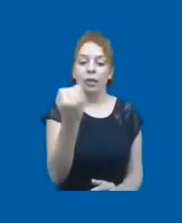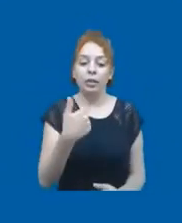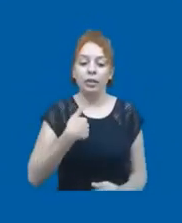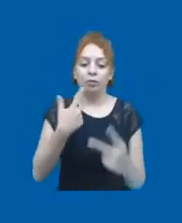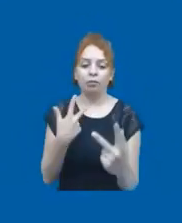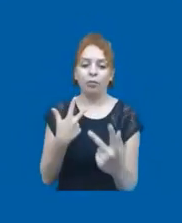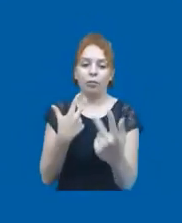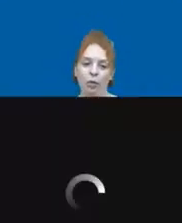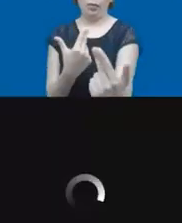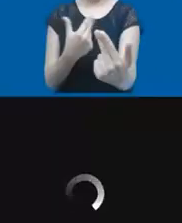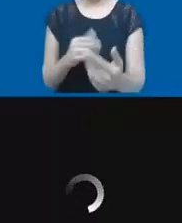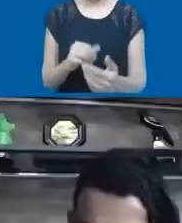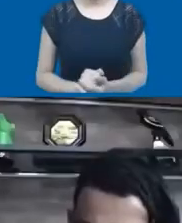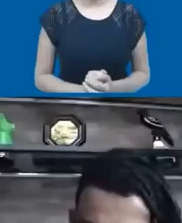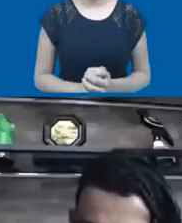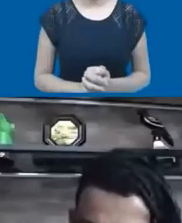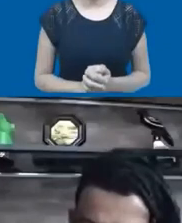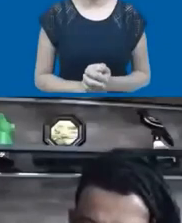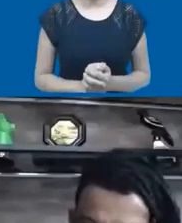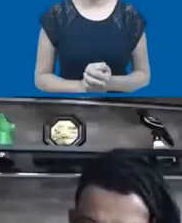sociedade. Obrigado.